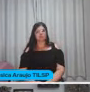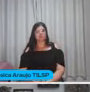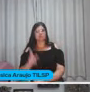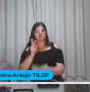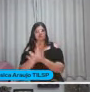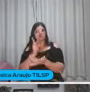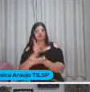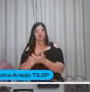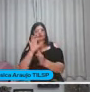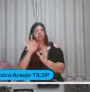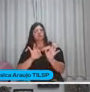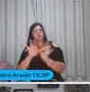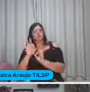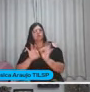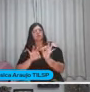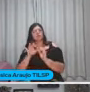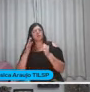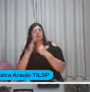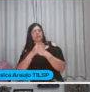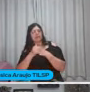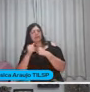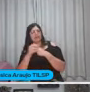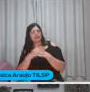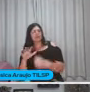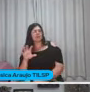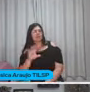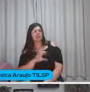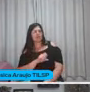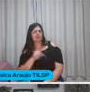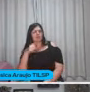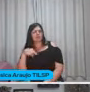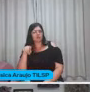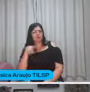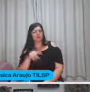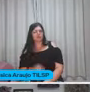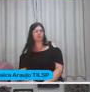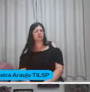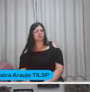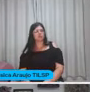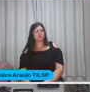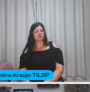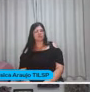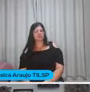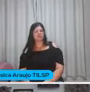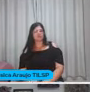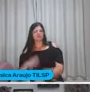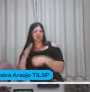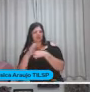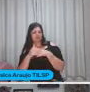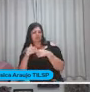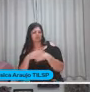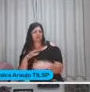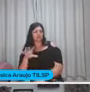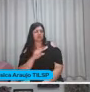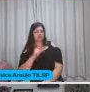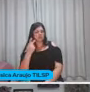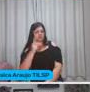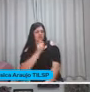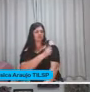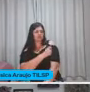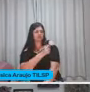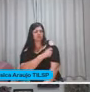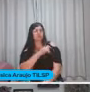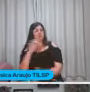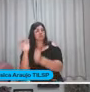planejado Com muito carinho Com muito amor Pra vocês Como vocês planejam Com muito carinho Com muito amor Pros alunos de vocês Pros